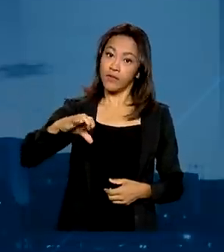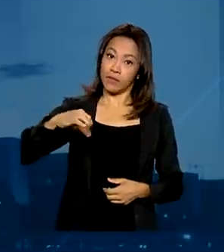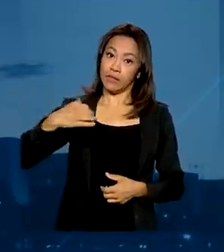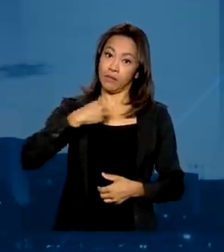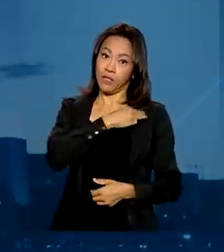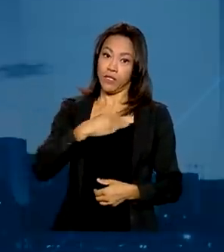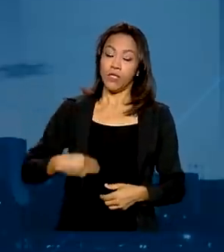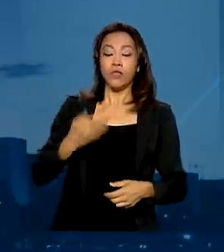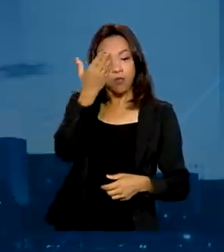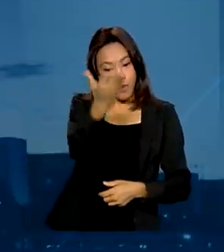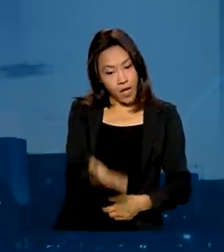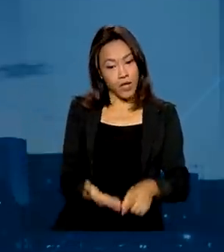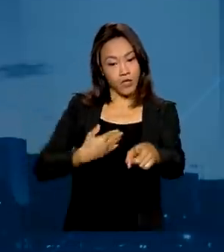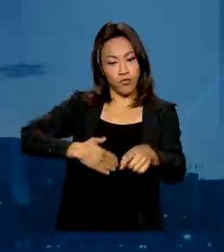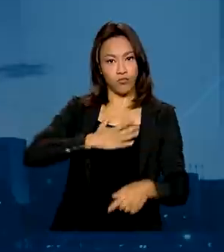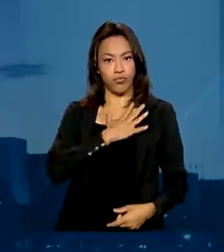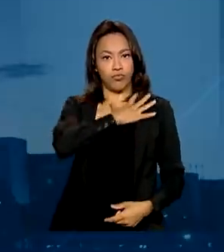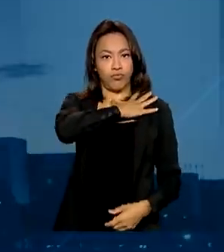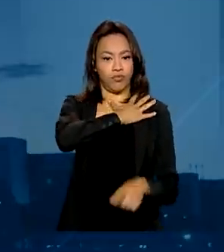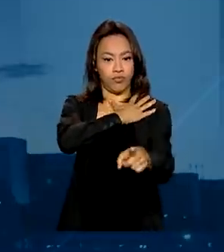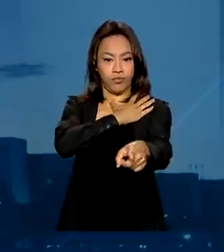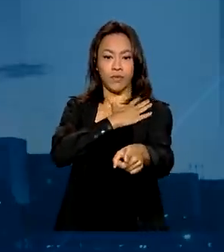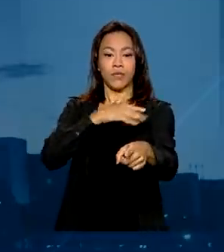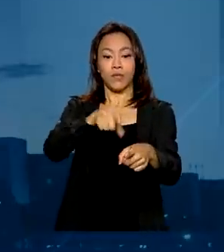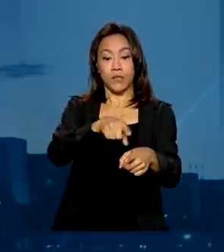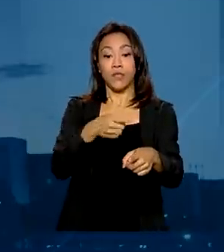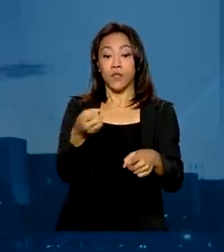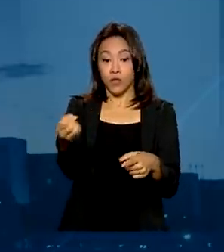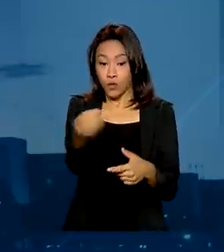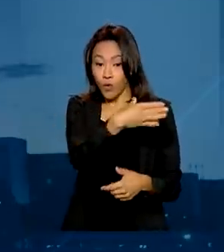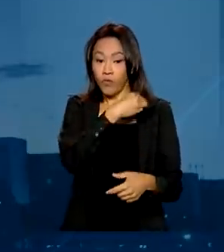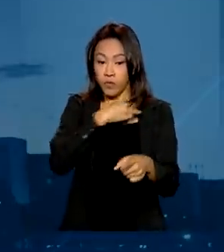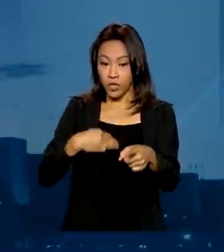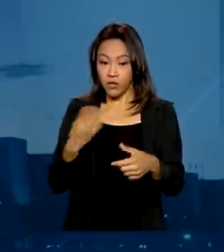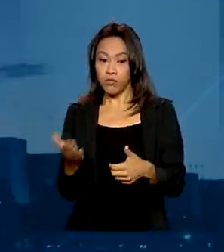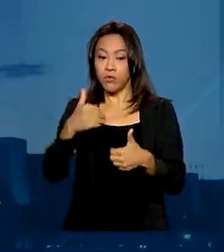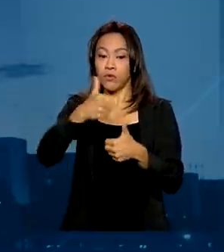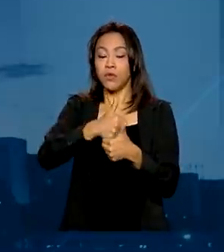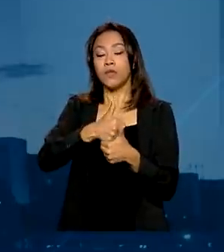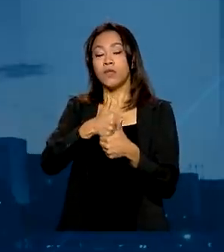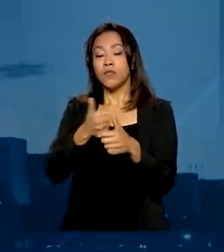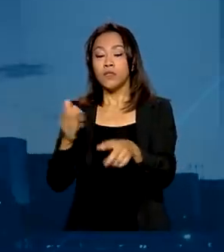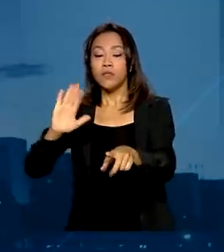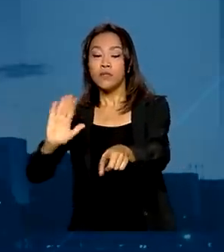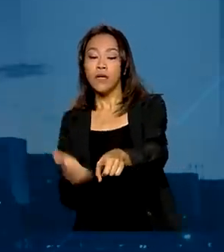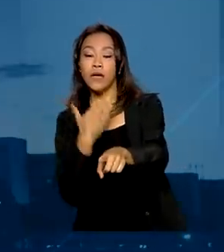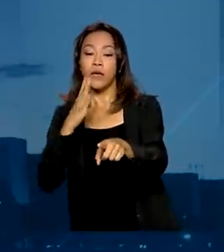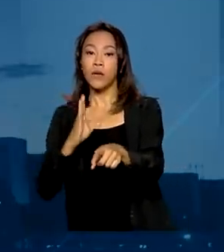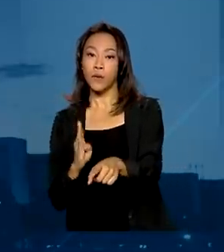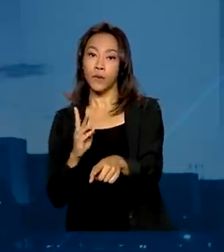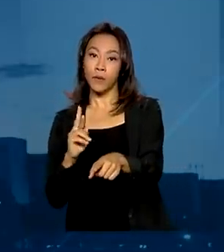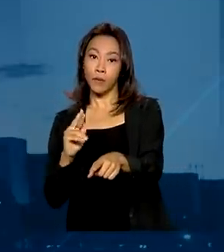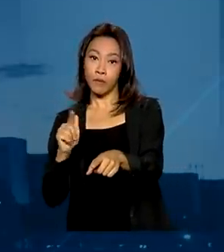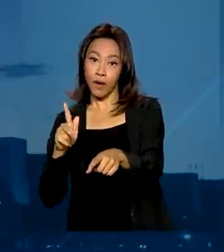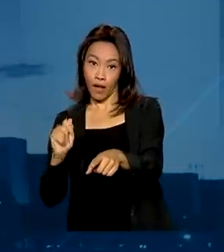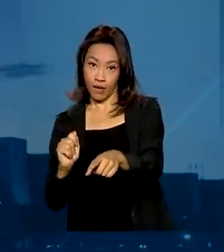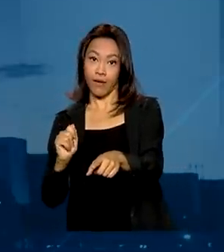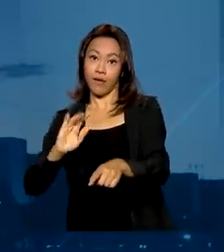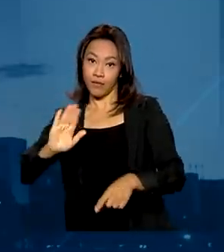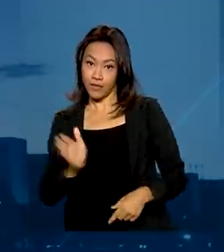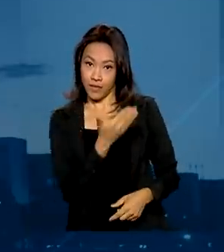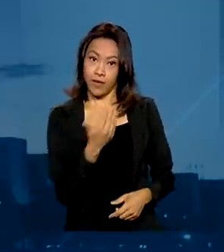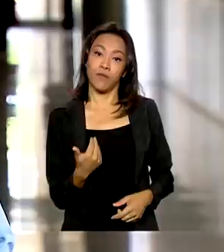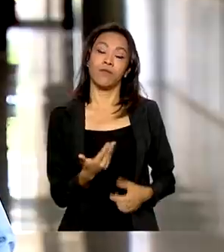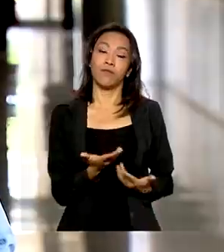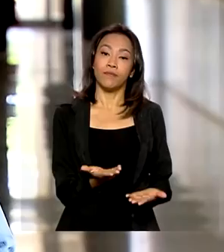o general Paulo Sérgio Nogueira deixou o comando do Exército e foi nomeado ministro da Defesa, em substituição ao general